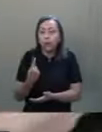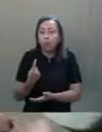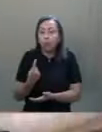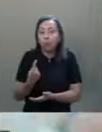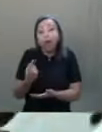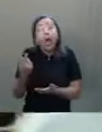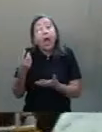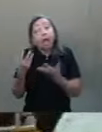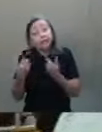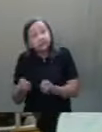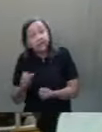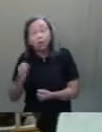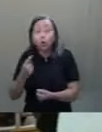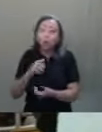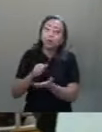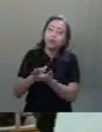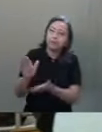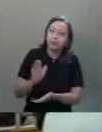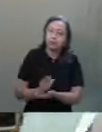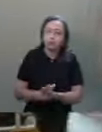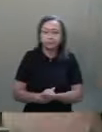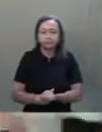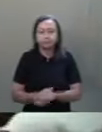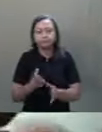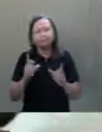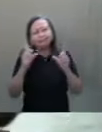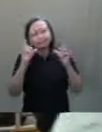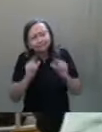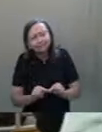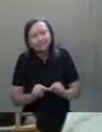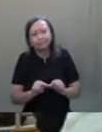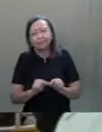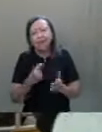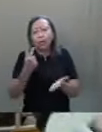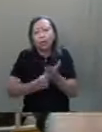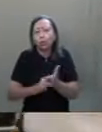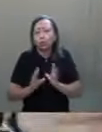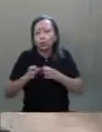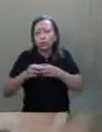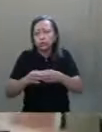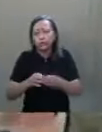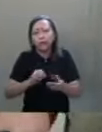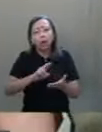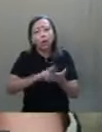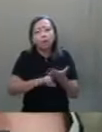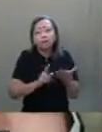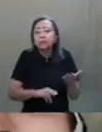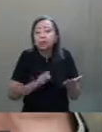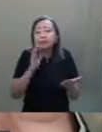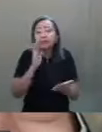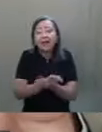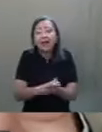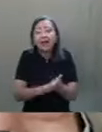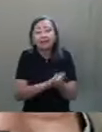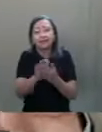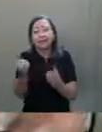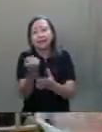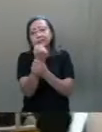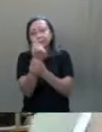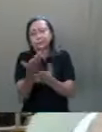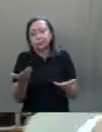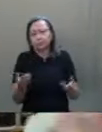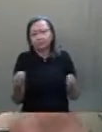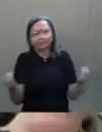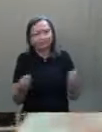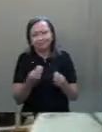menos o acordo coletivo. Pelo menos a convenção. Nada disso está garantido. Não